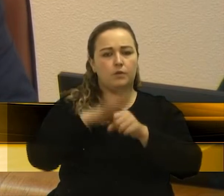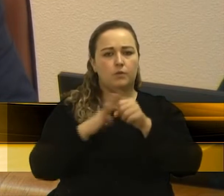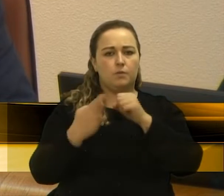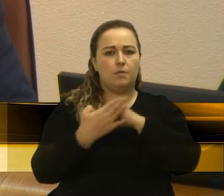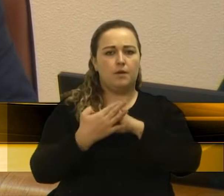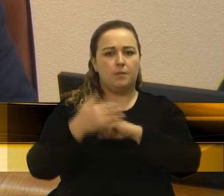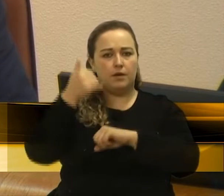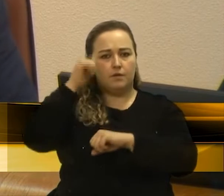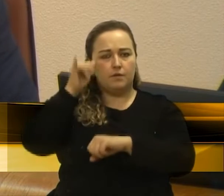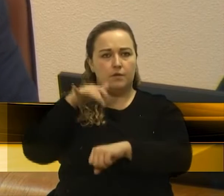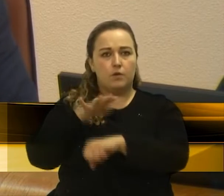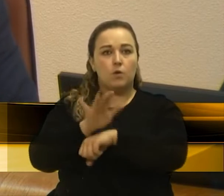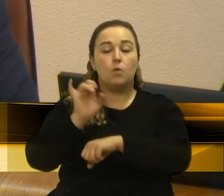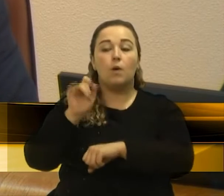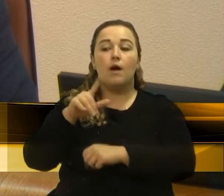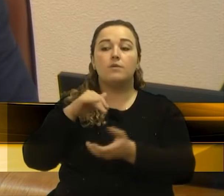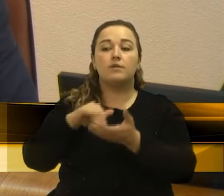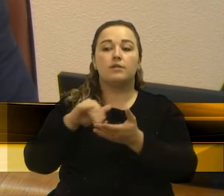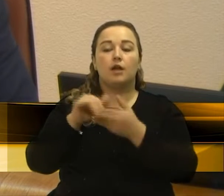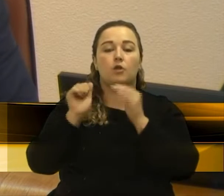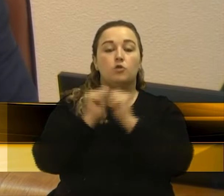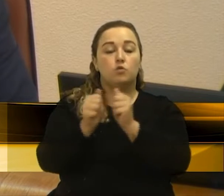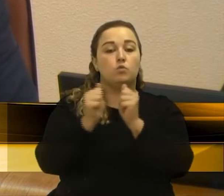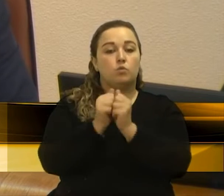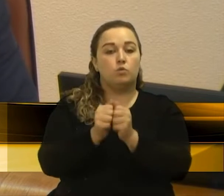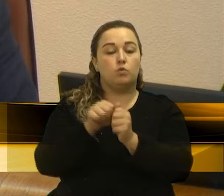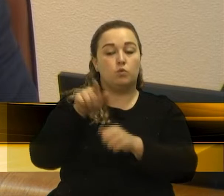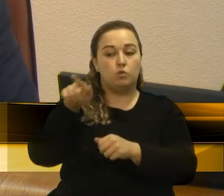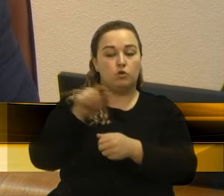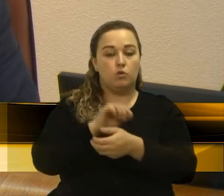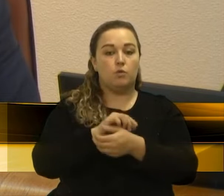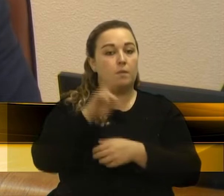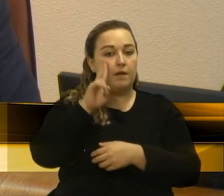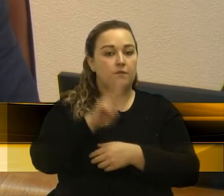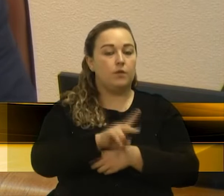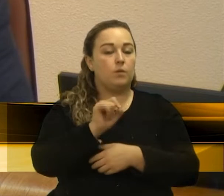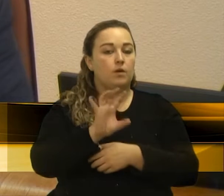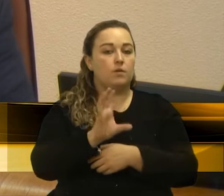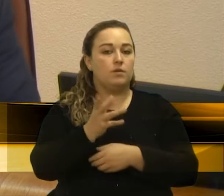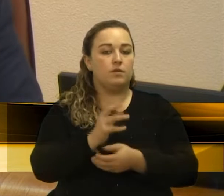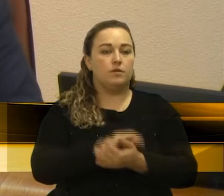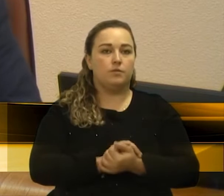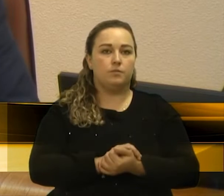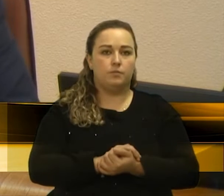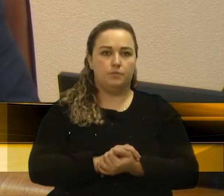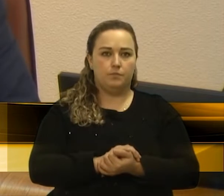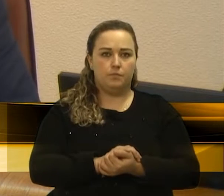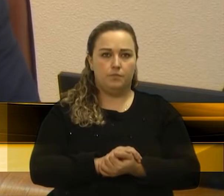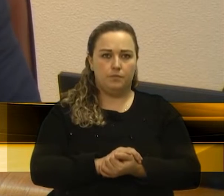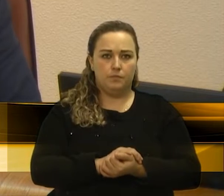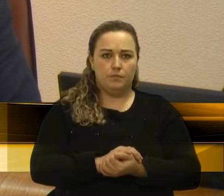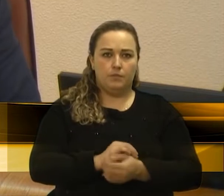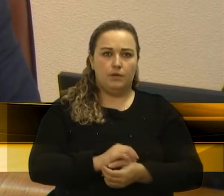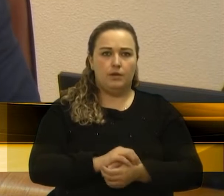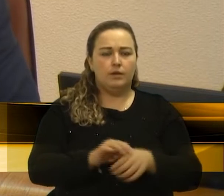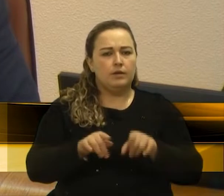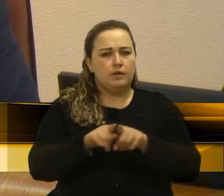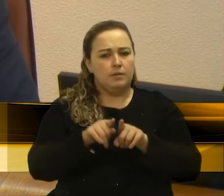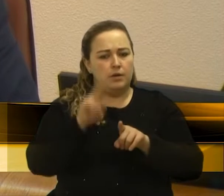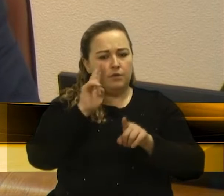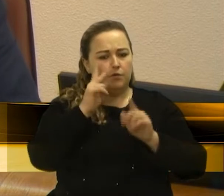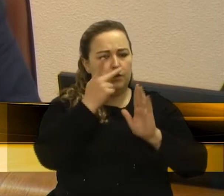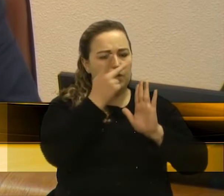E quais os secretários que foram lá, juntamente com a vossa senhoria? E eu vi ali um pouco do mapa que o senhor